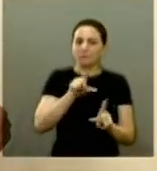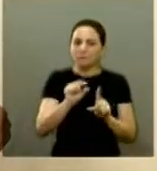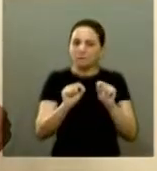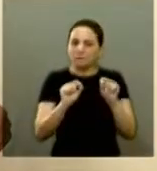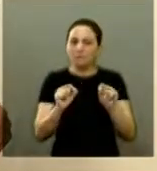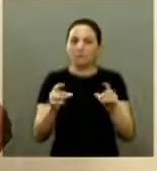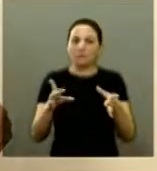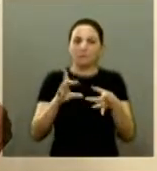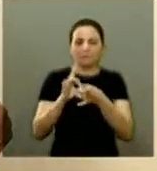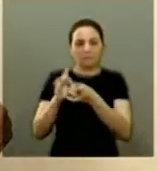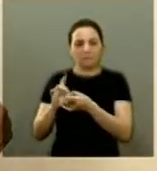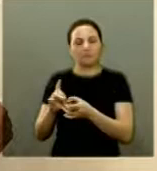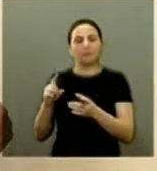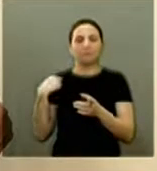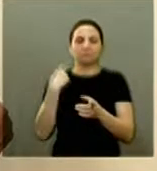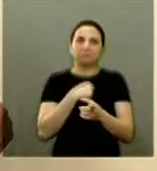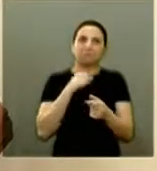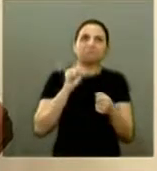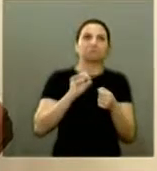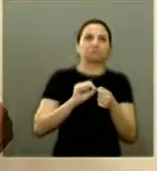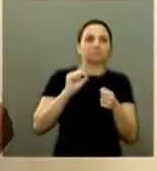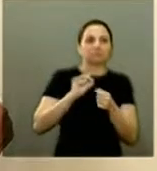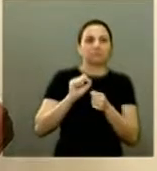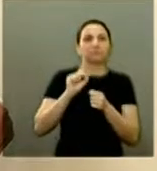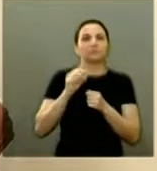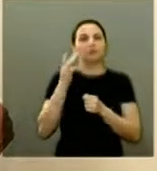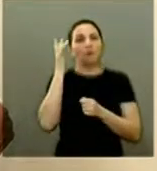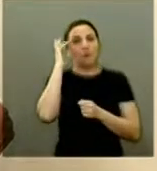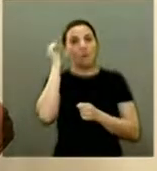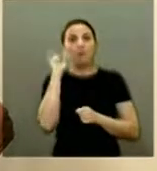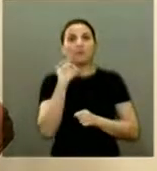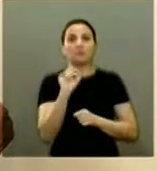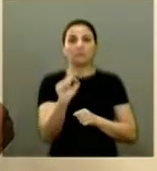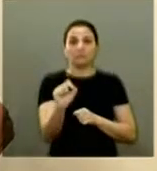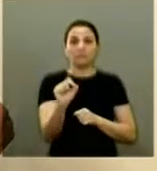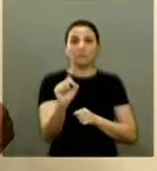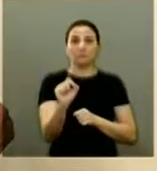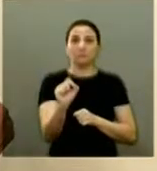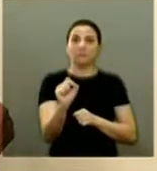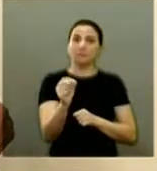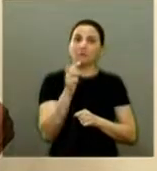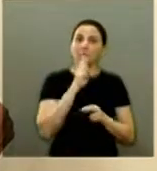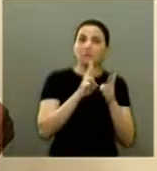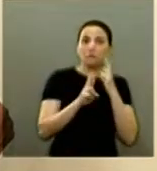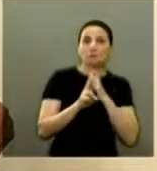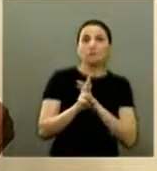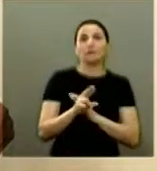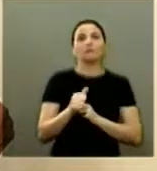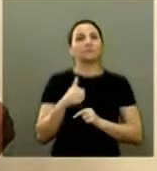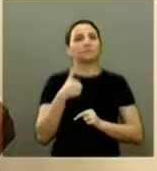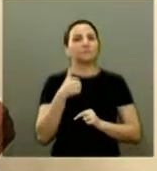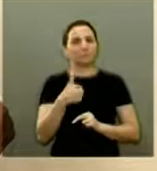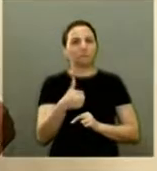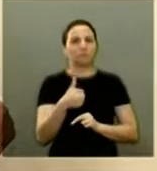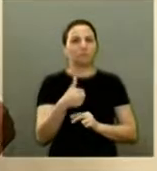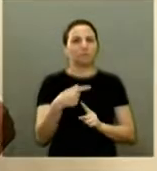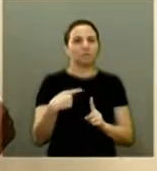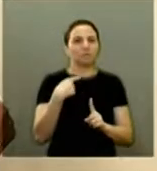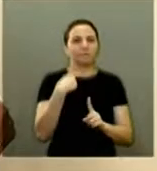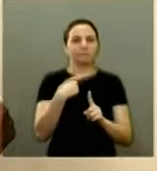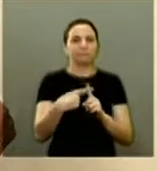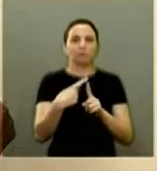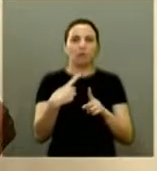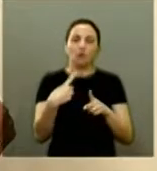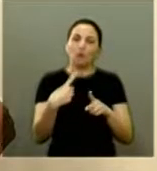fizemos com eles eu acho que que deu resultado viu pastor deu resultado que